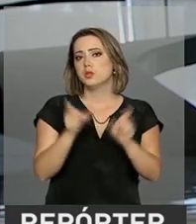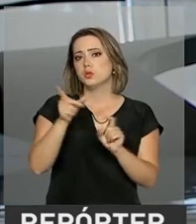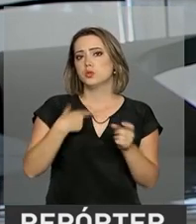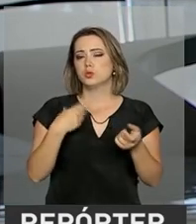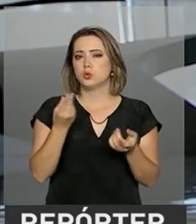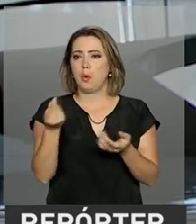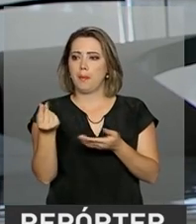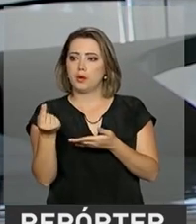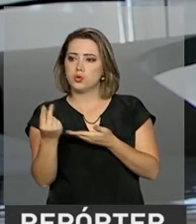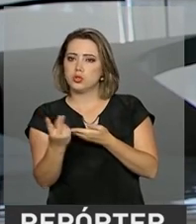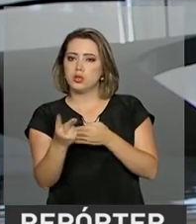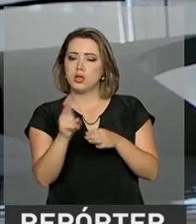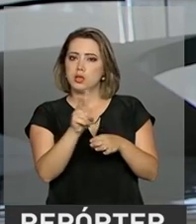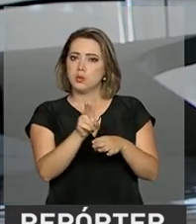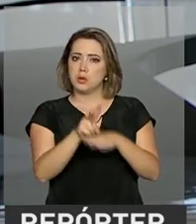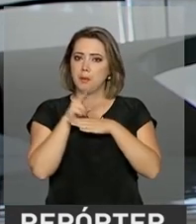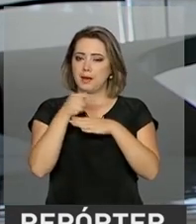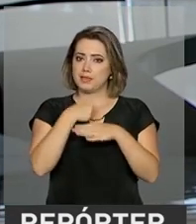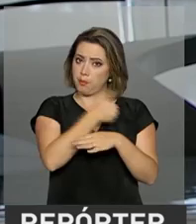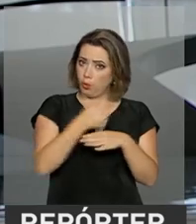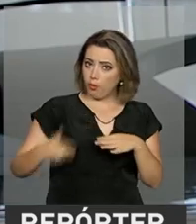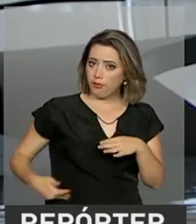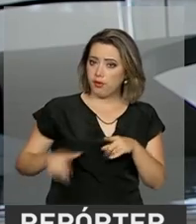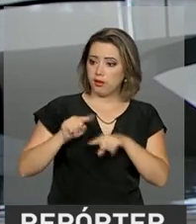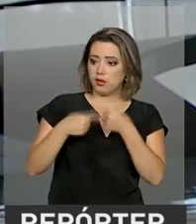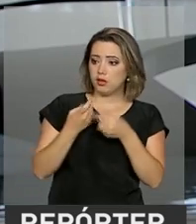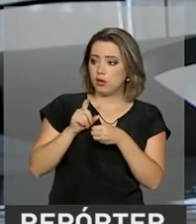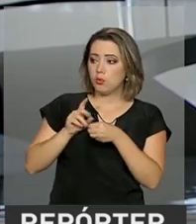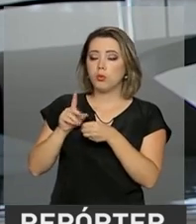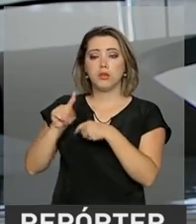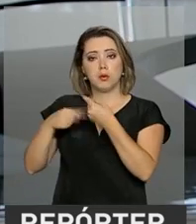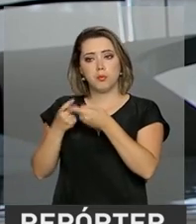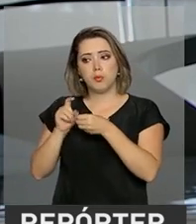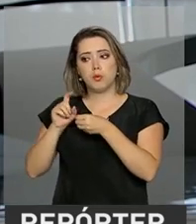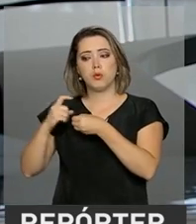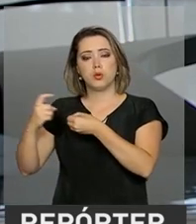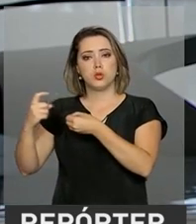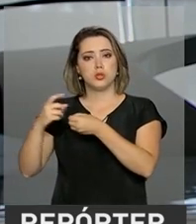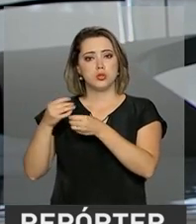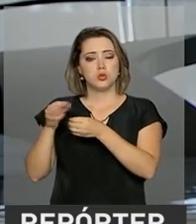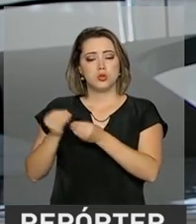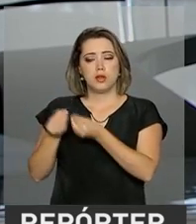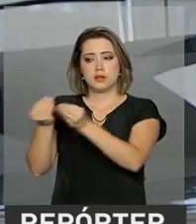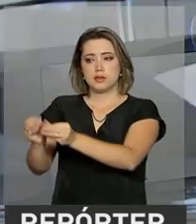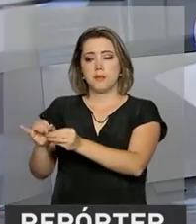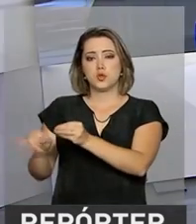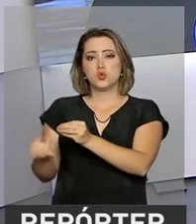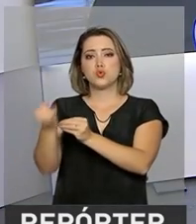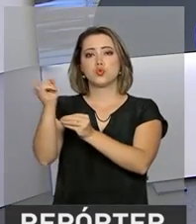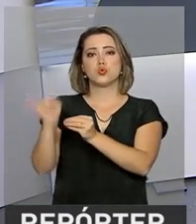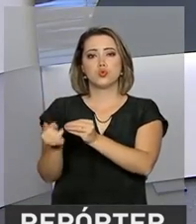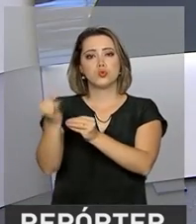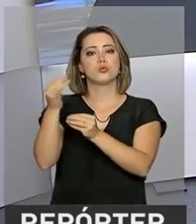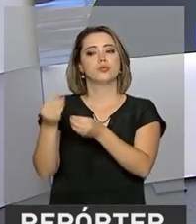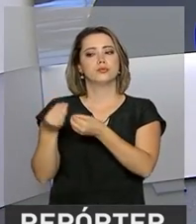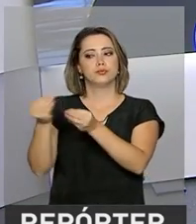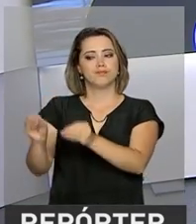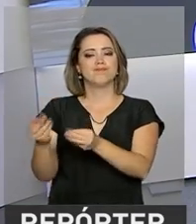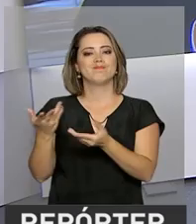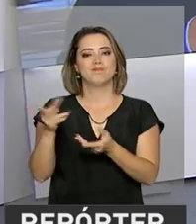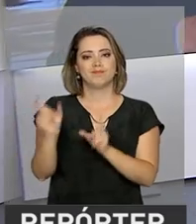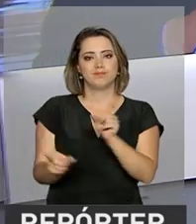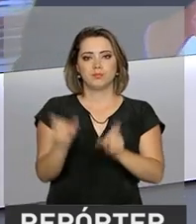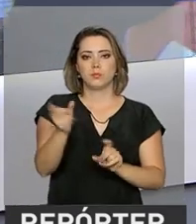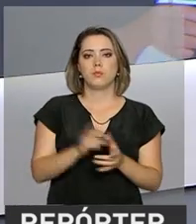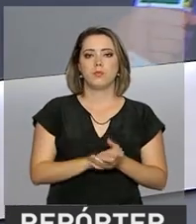emprestando dinheiro para o governo. Em troca, ele recebe juros por esse empréstimo. Eu volto com você, Roberto. Está certo, Ney. Obrigado por